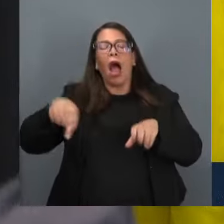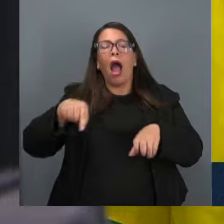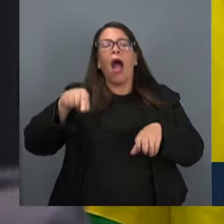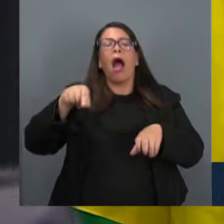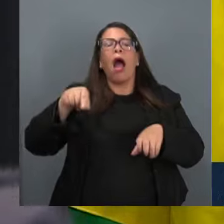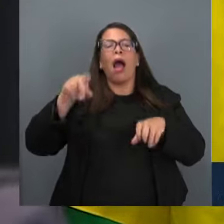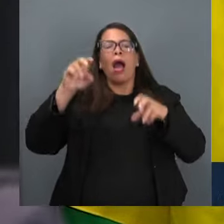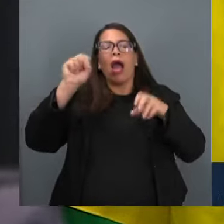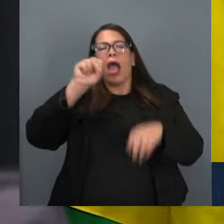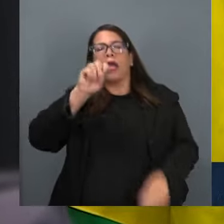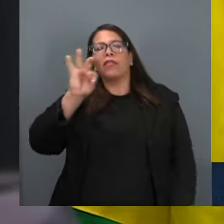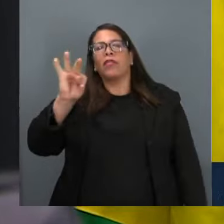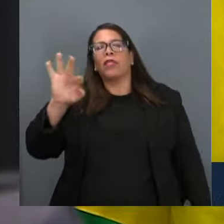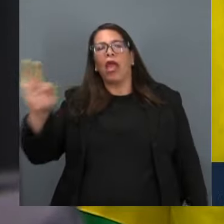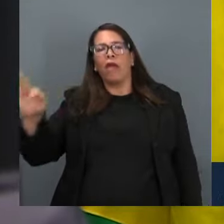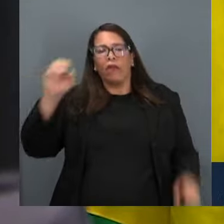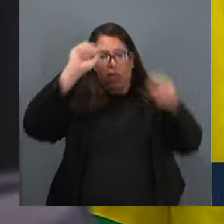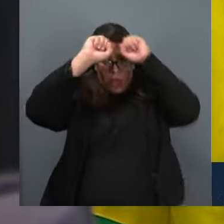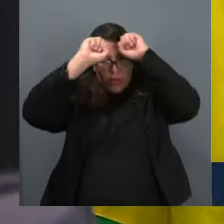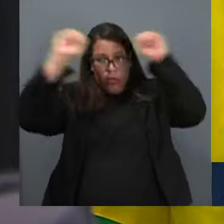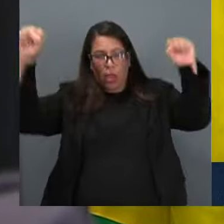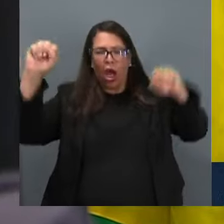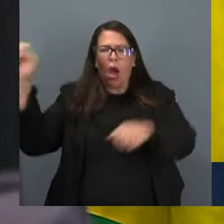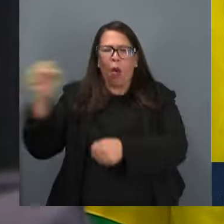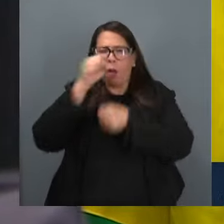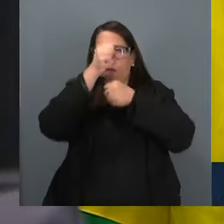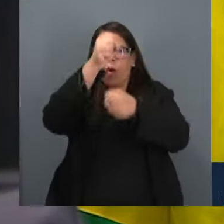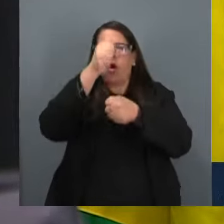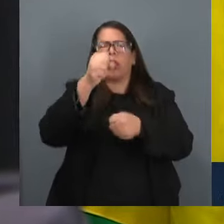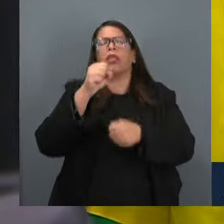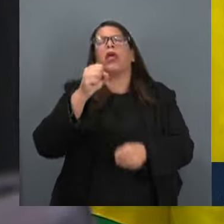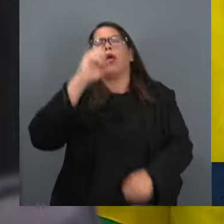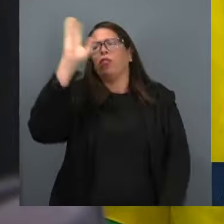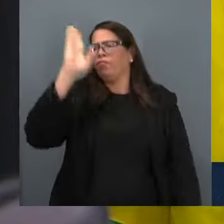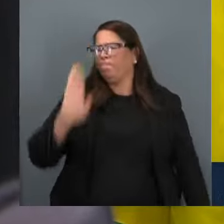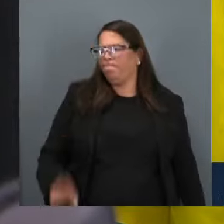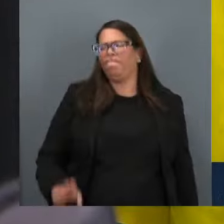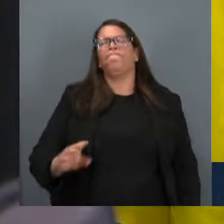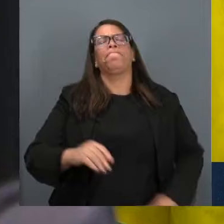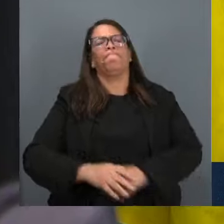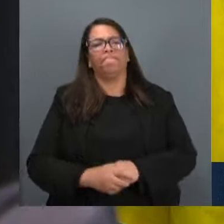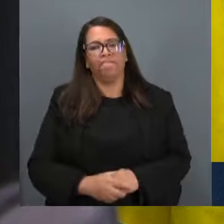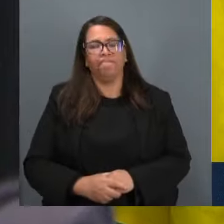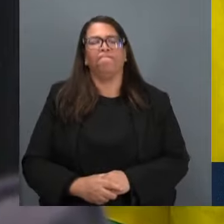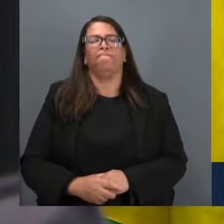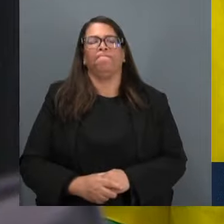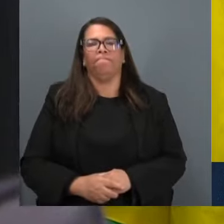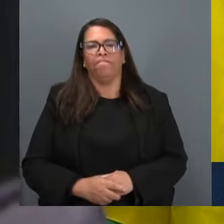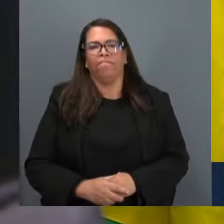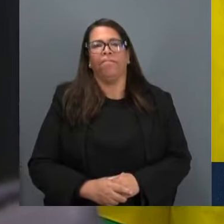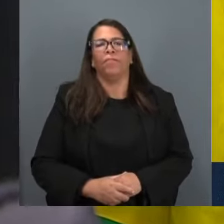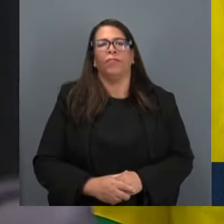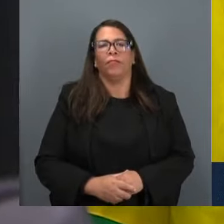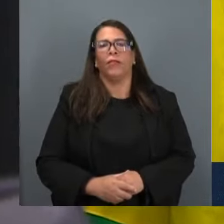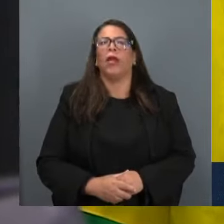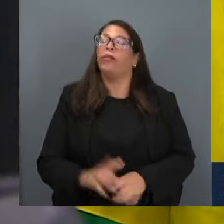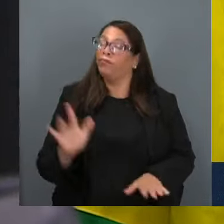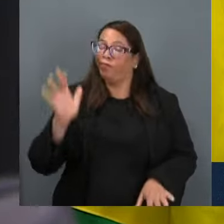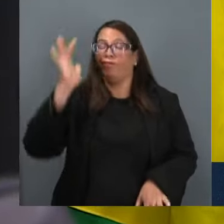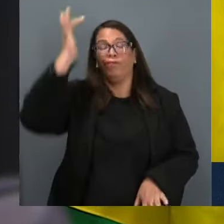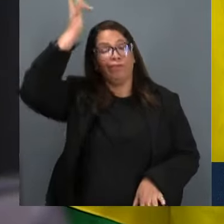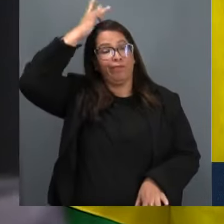Corte superpoderosa desse país, contém ironia.